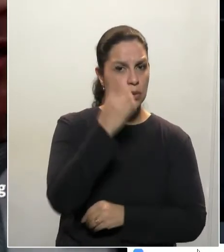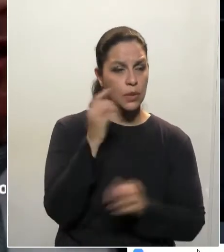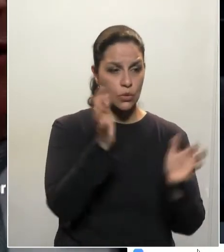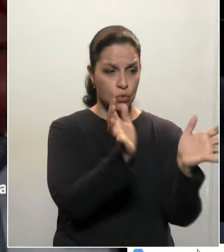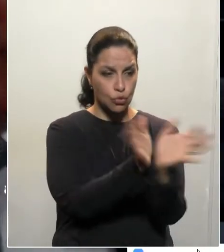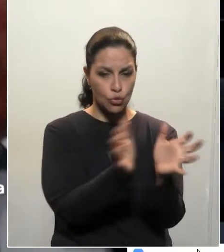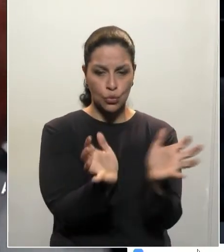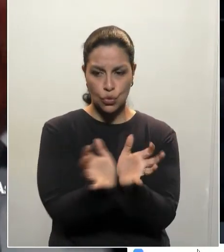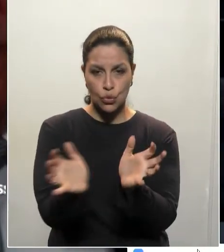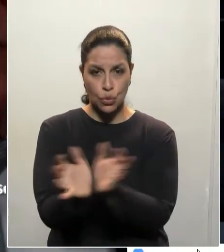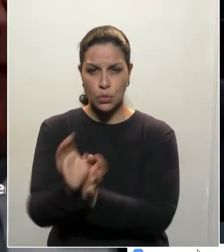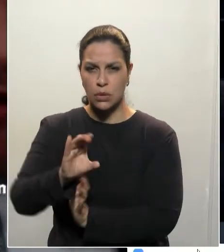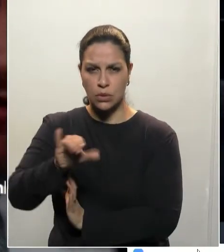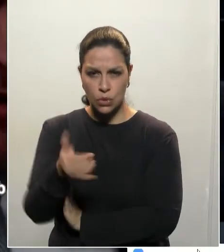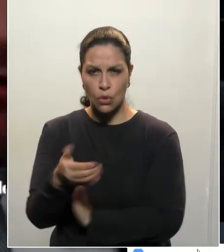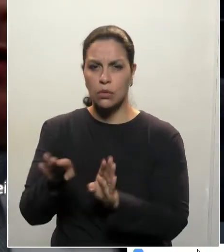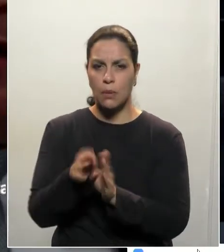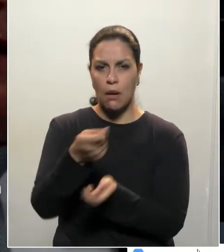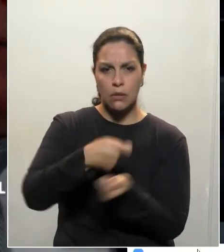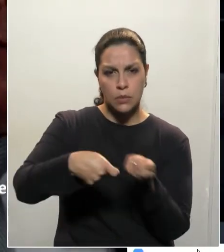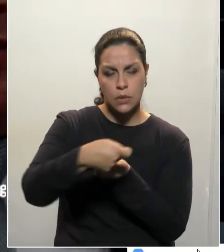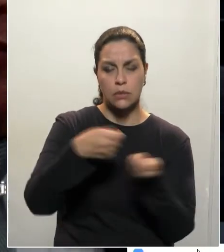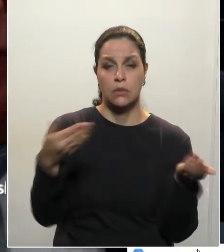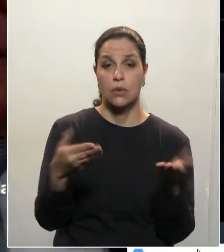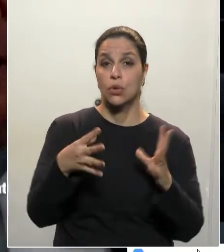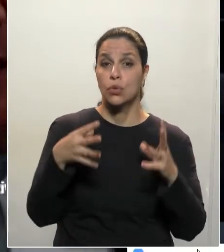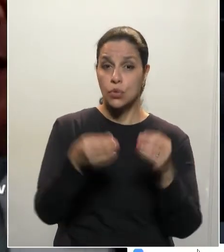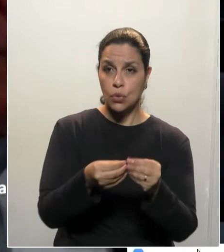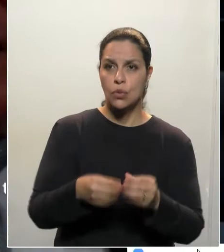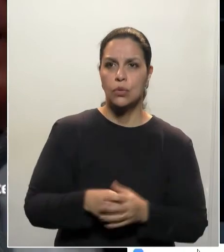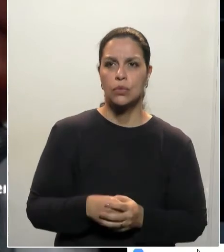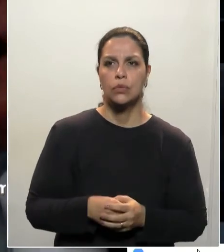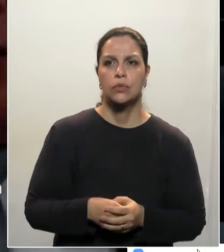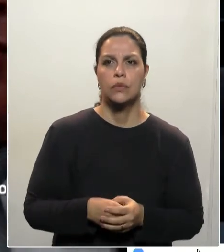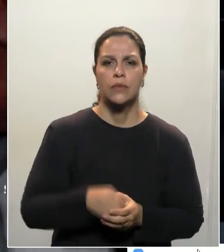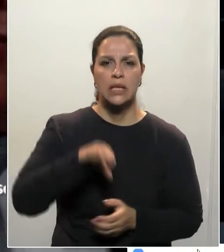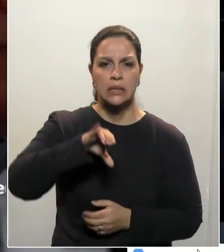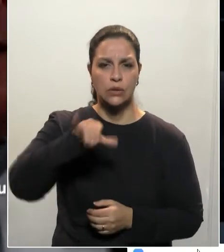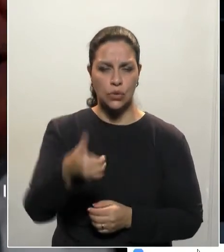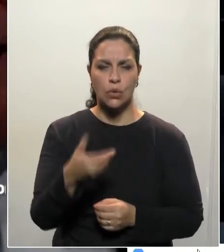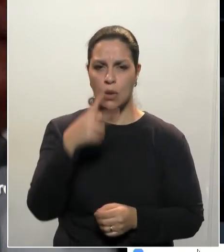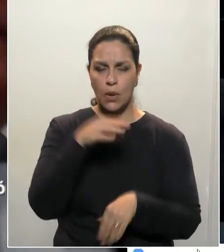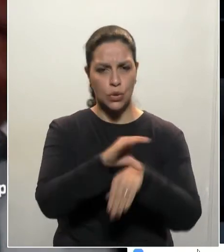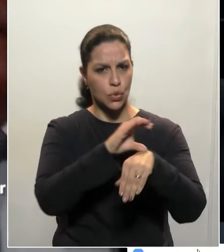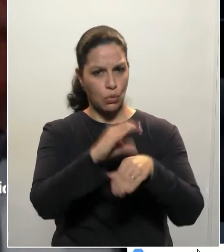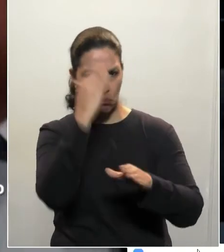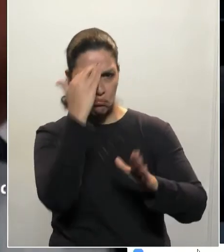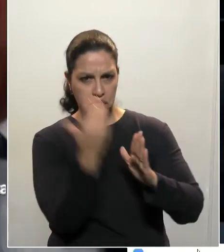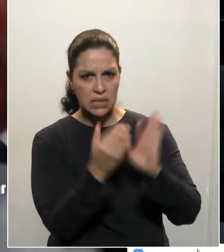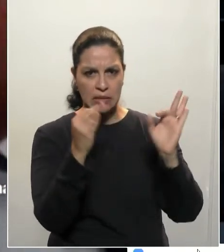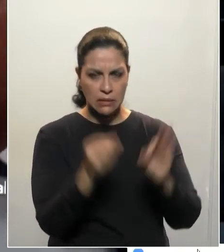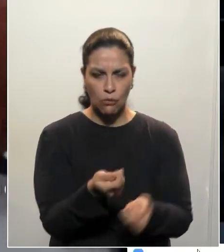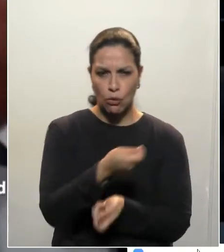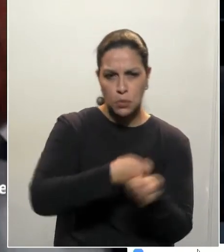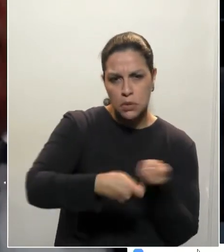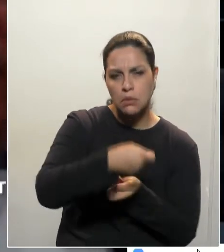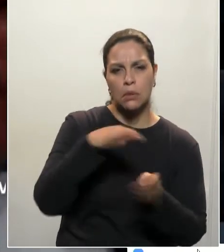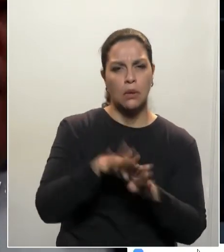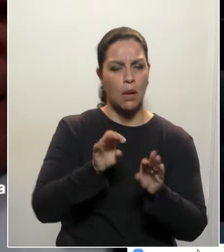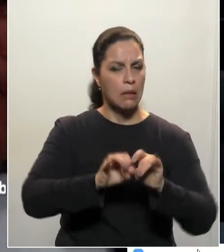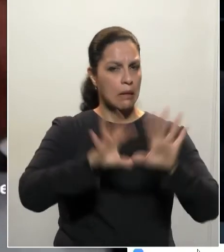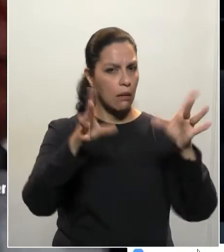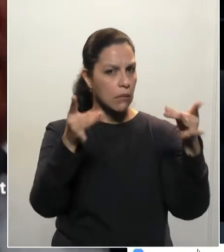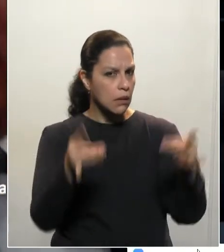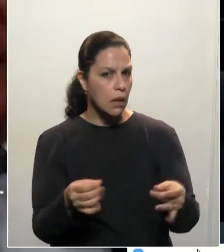comissões, do CCJ, Finanças, do CCJ, acho que está bem claro a constitucionalidade, a Finanças, está claro